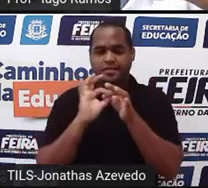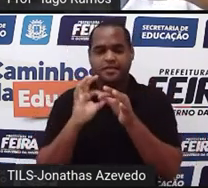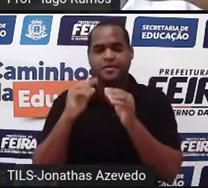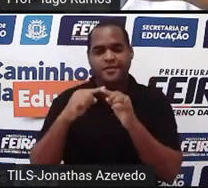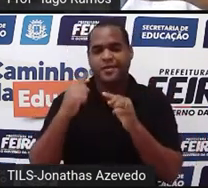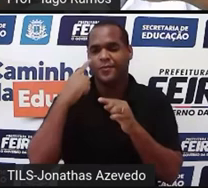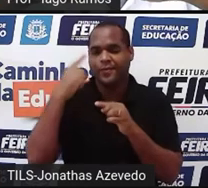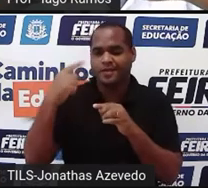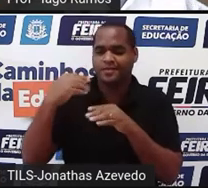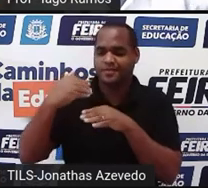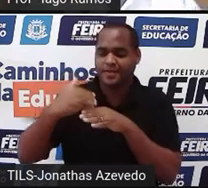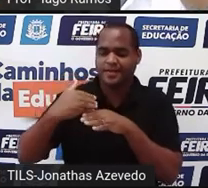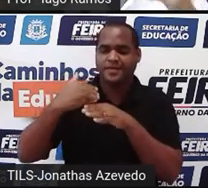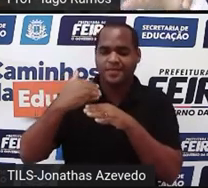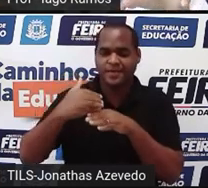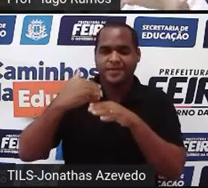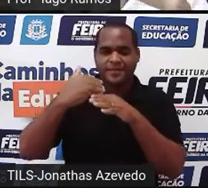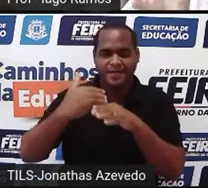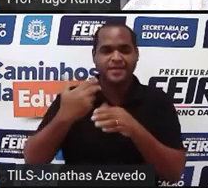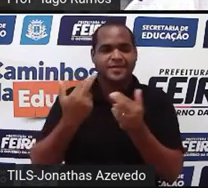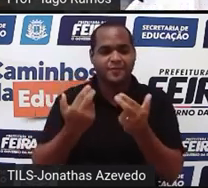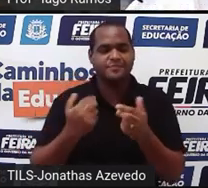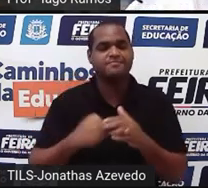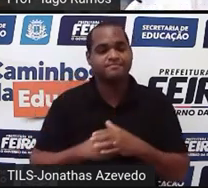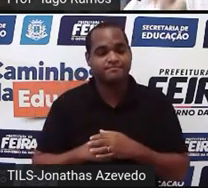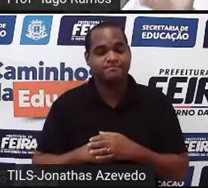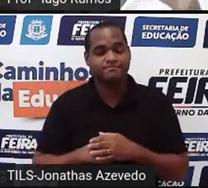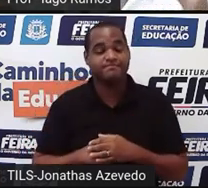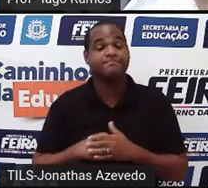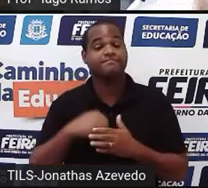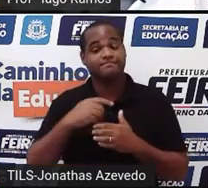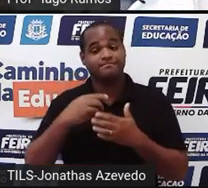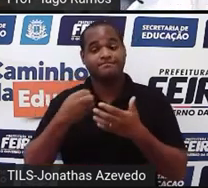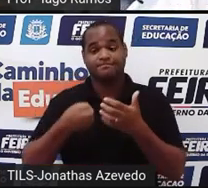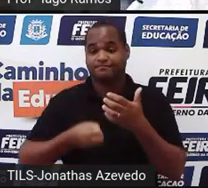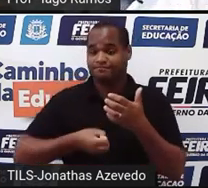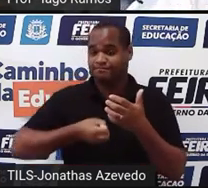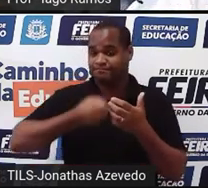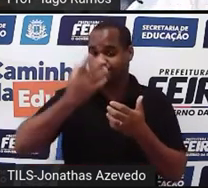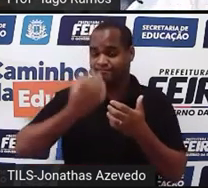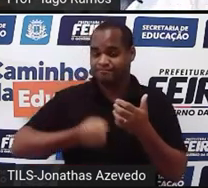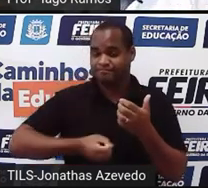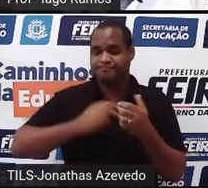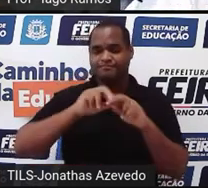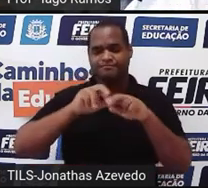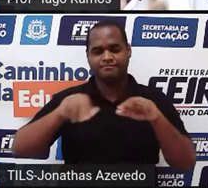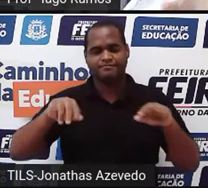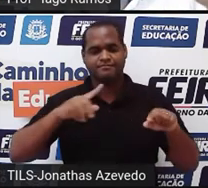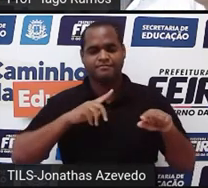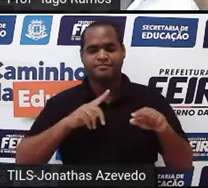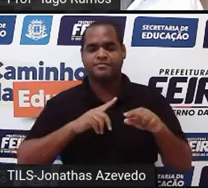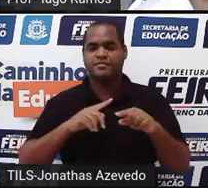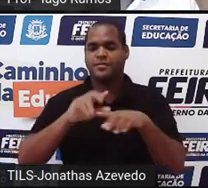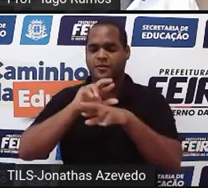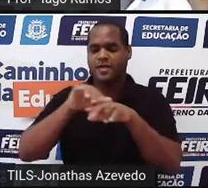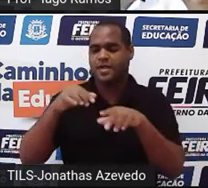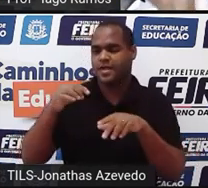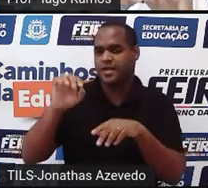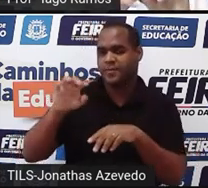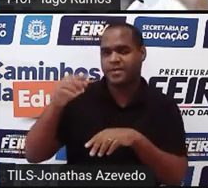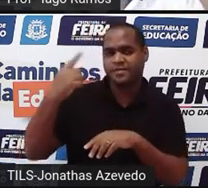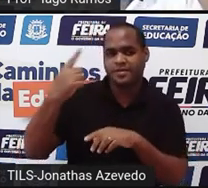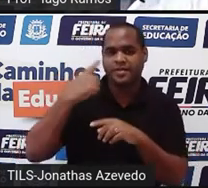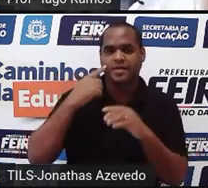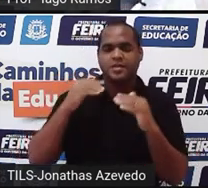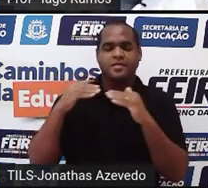cima da outra. E esse caso é quando você tem equações equivalentes. quando você vai